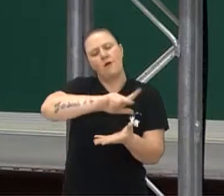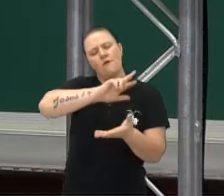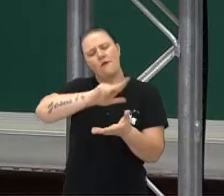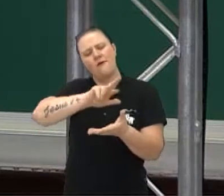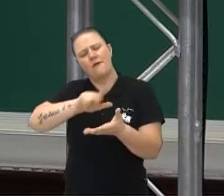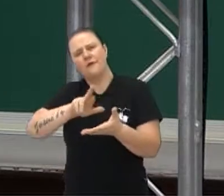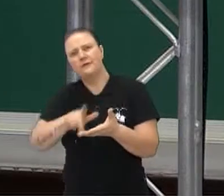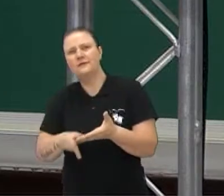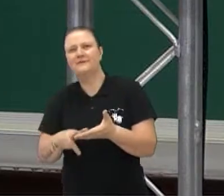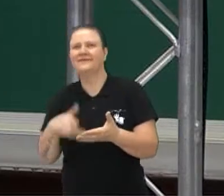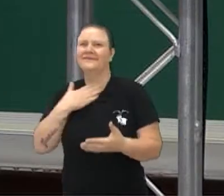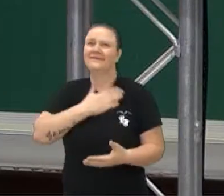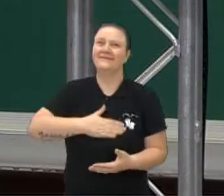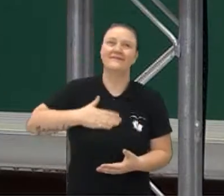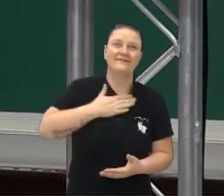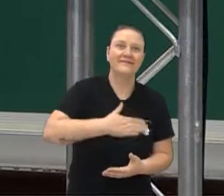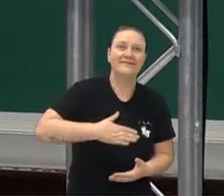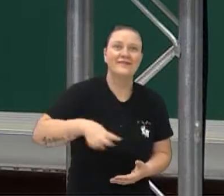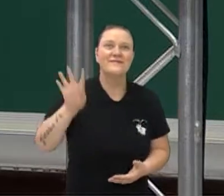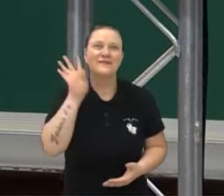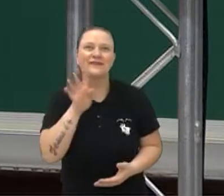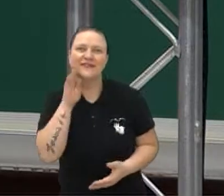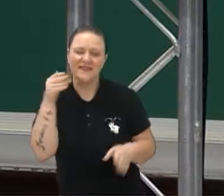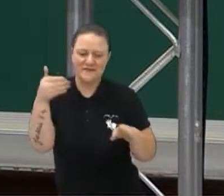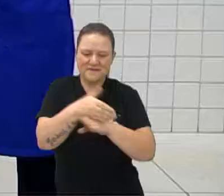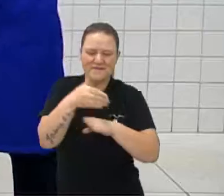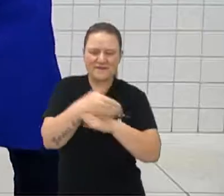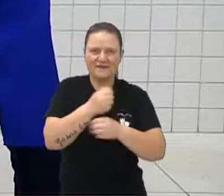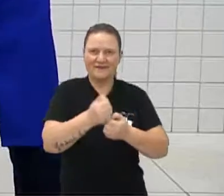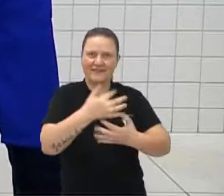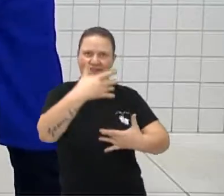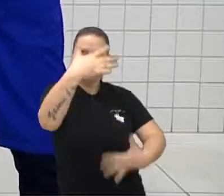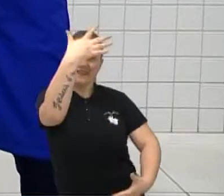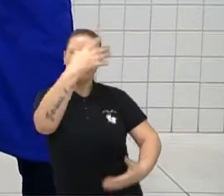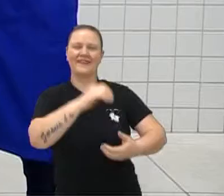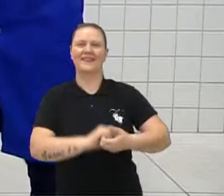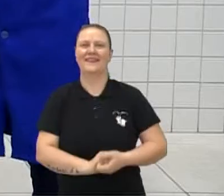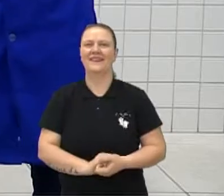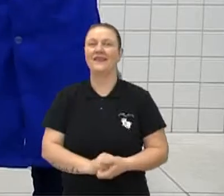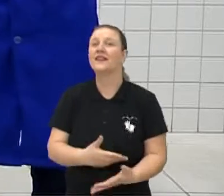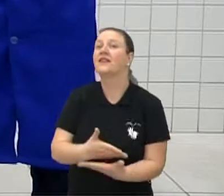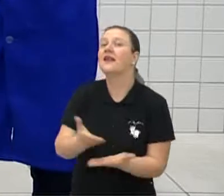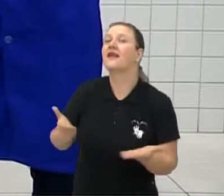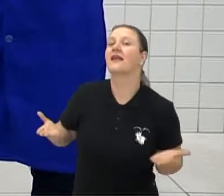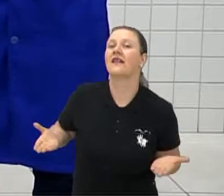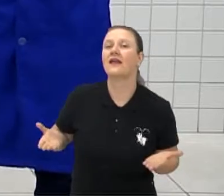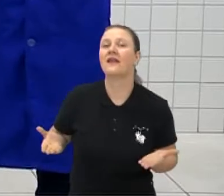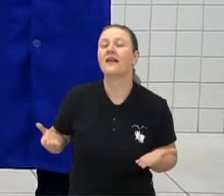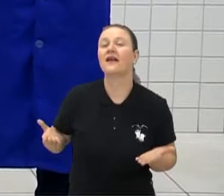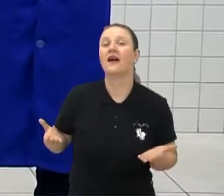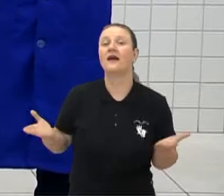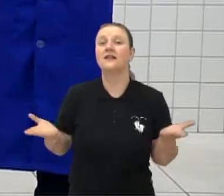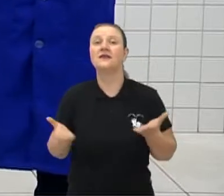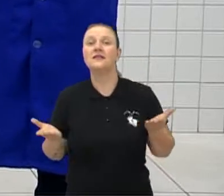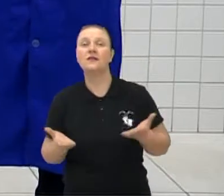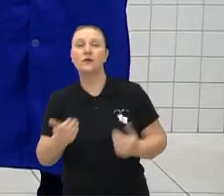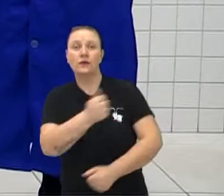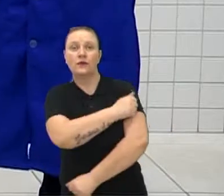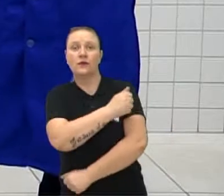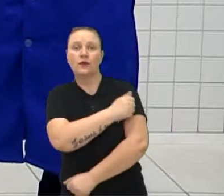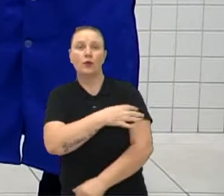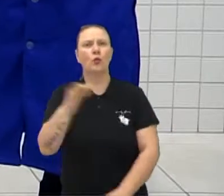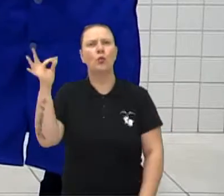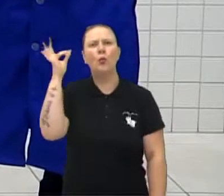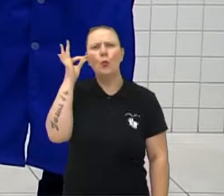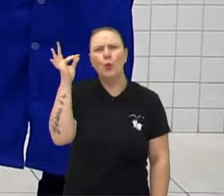bacana, gente. Estou adorando a participação de vocês no chat. E aí, o nosso aluno lá de